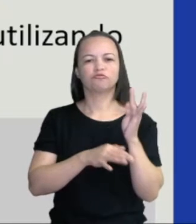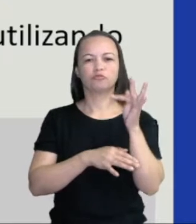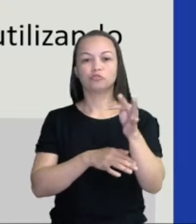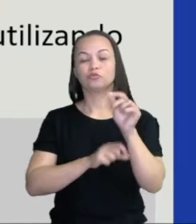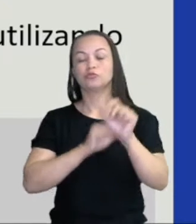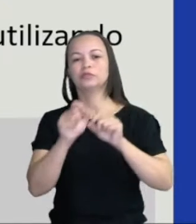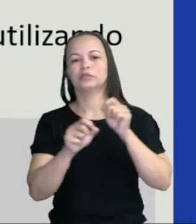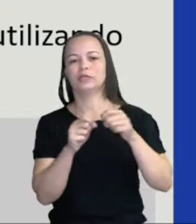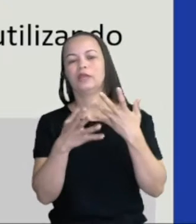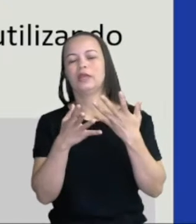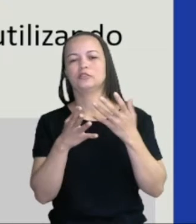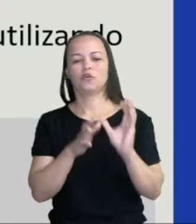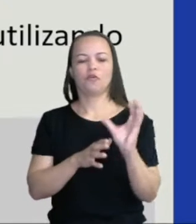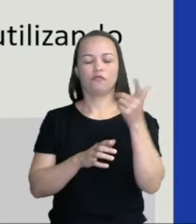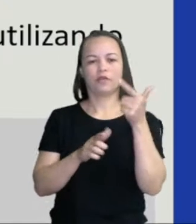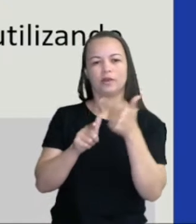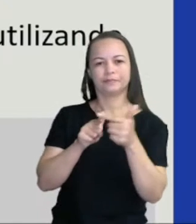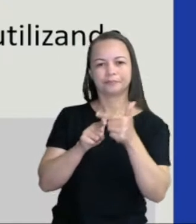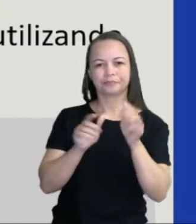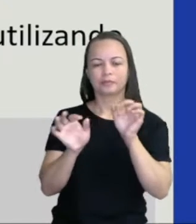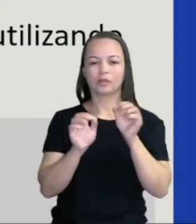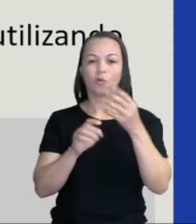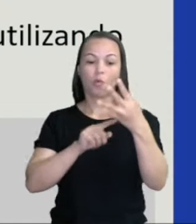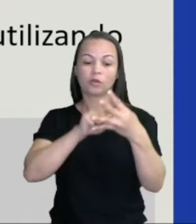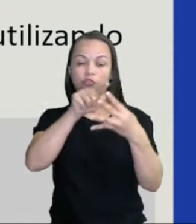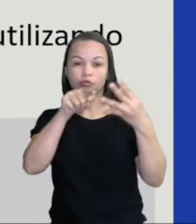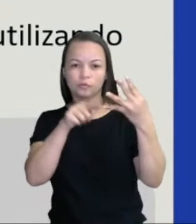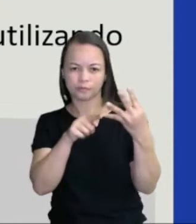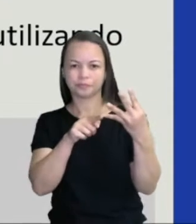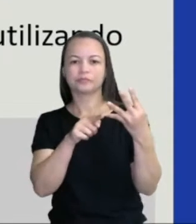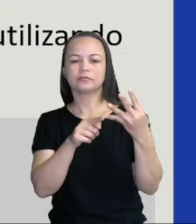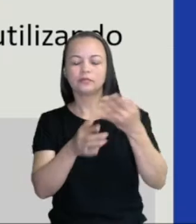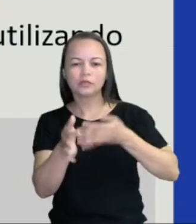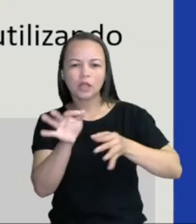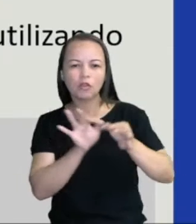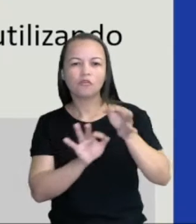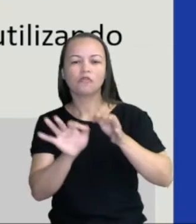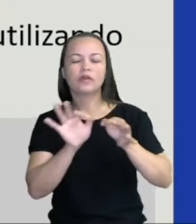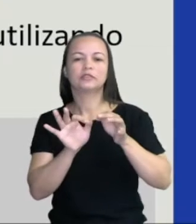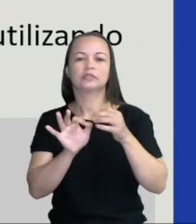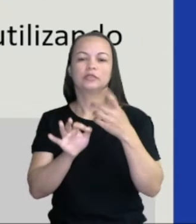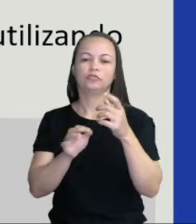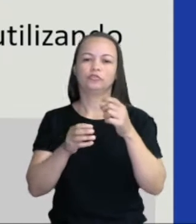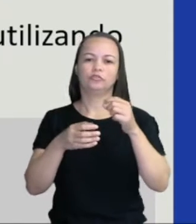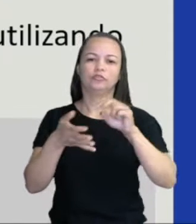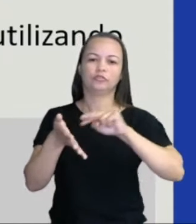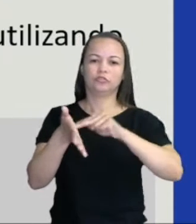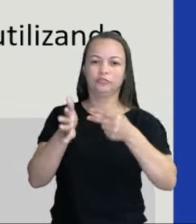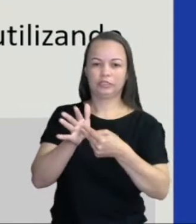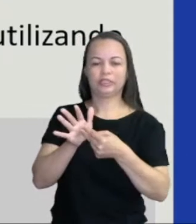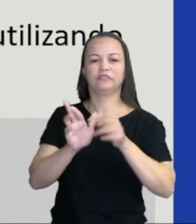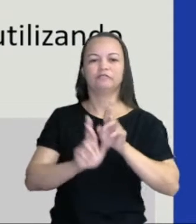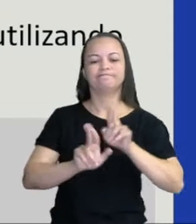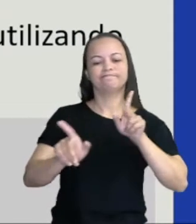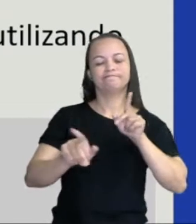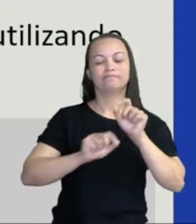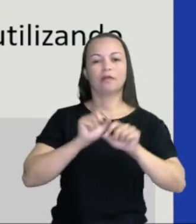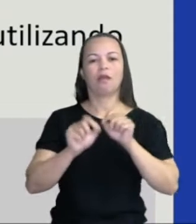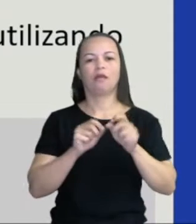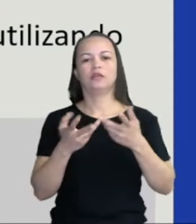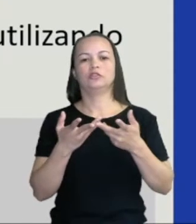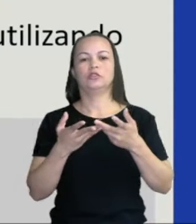e elaborar problemas com as quatro operações envolvendo seus diferentes significados em situações